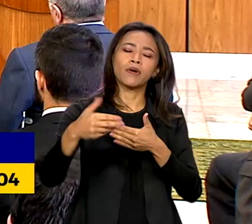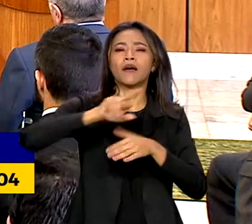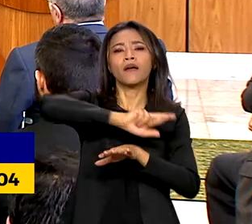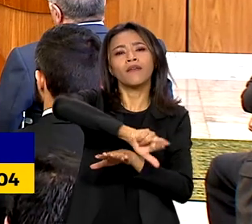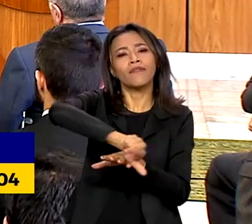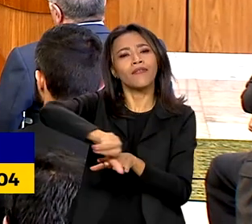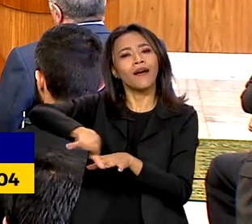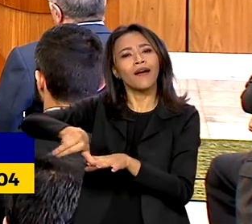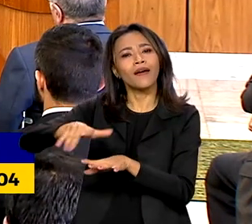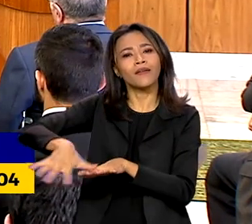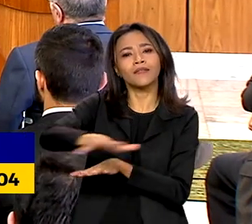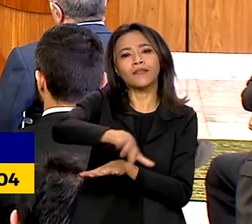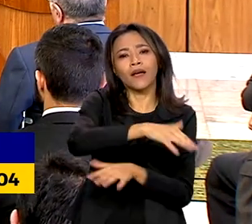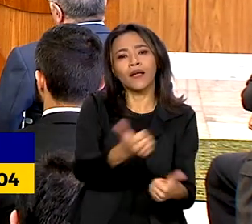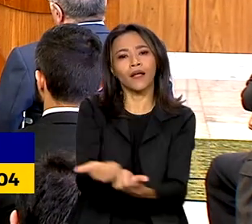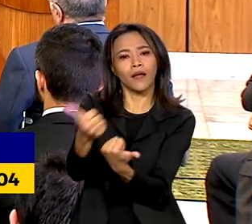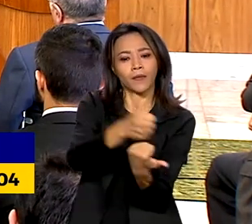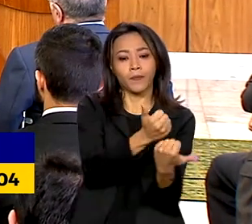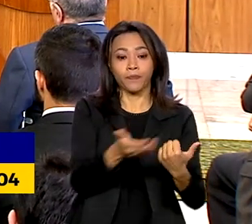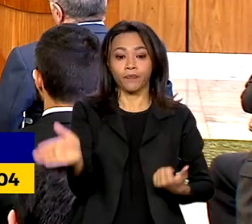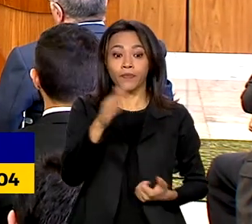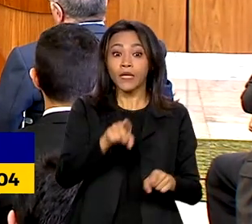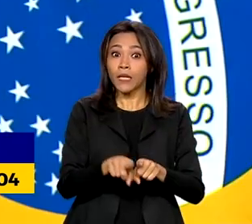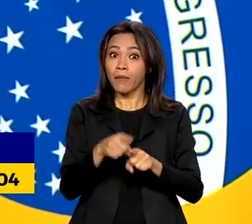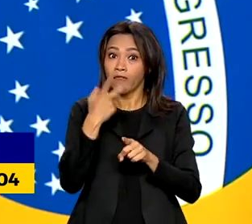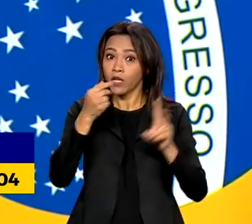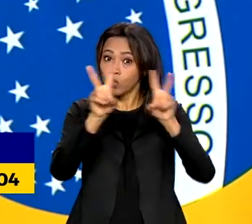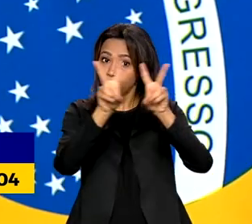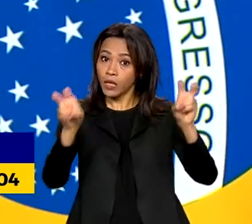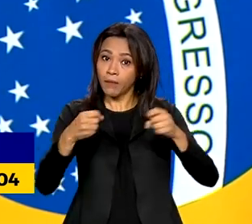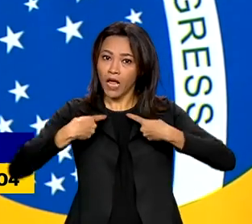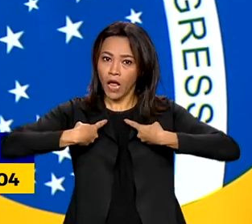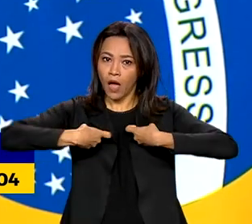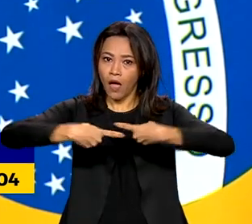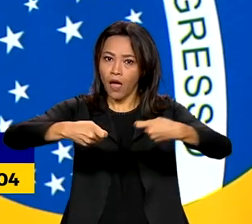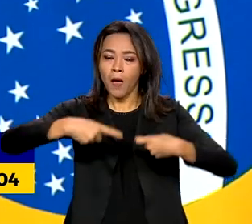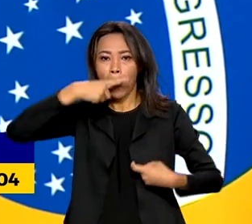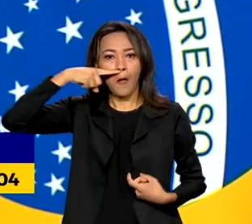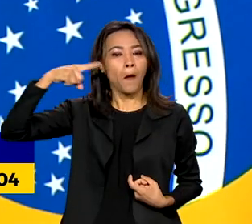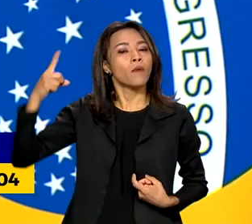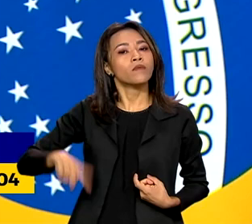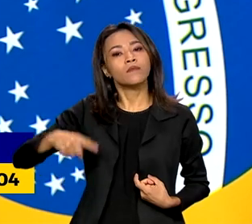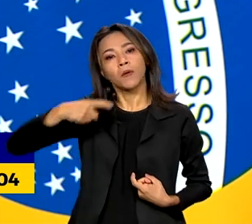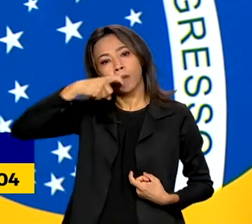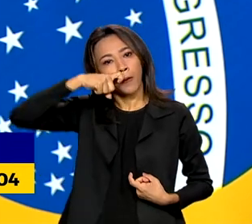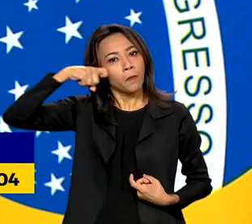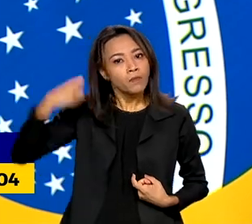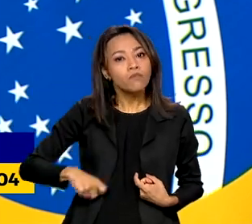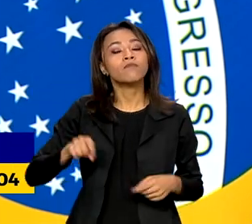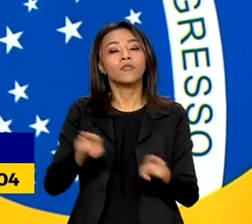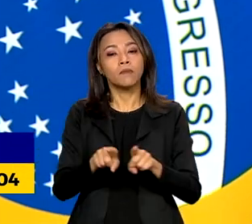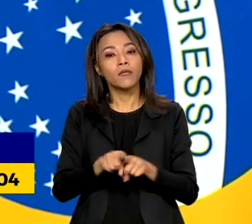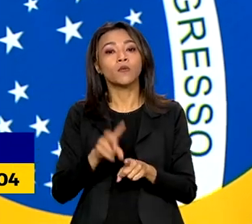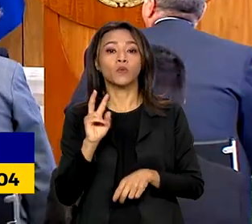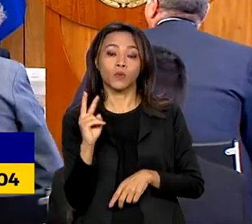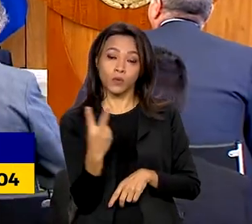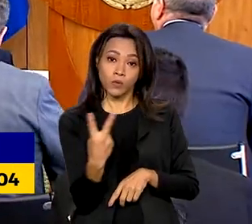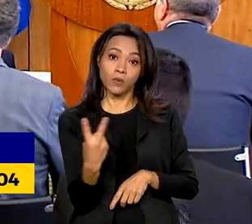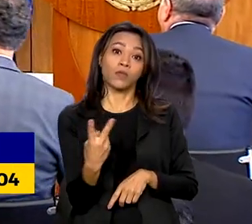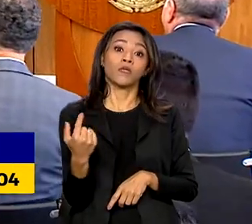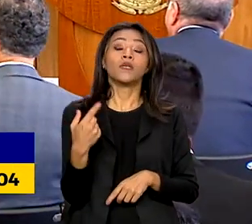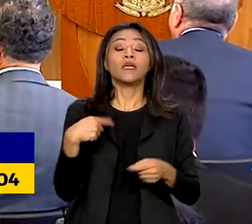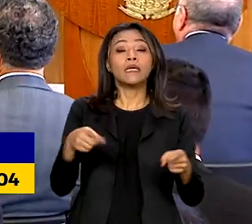Lula e von der Leyen também trataram da guerra da Ucrânia e dos interesses do Brasil em firmar parceria com a União Europeia